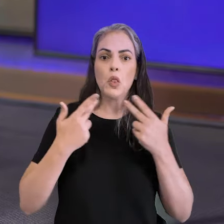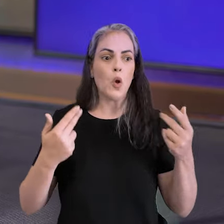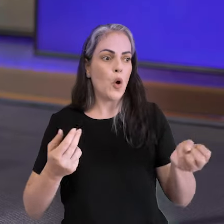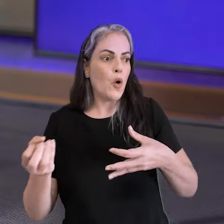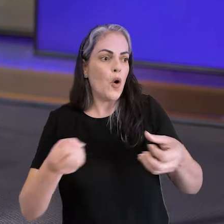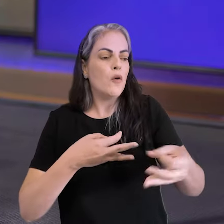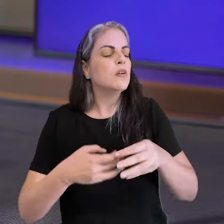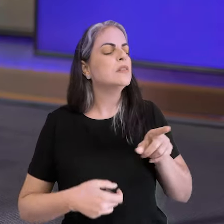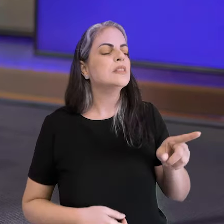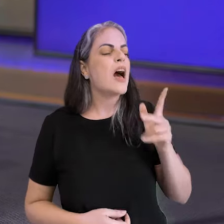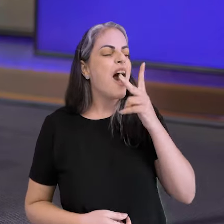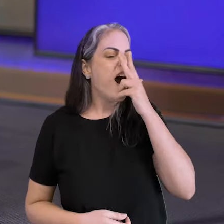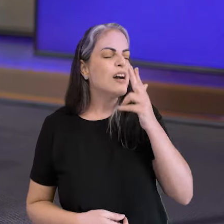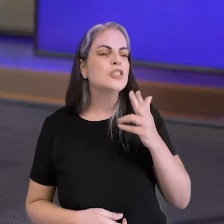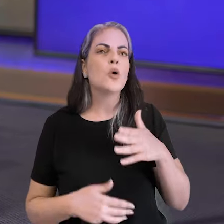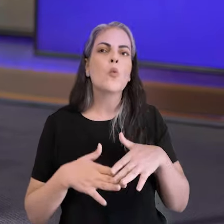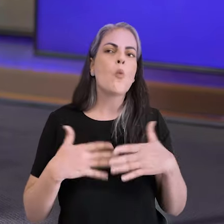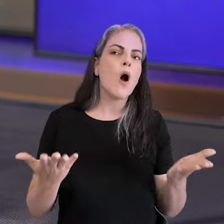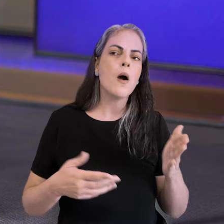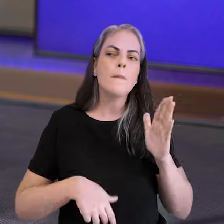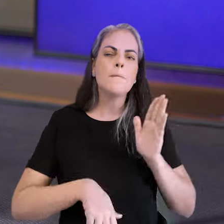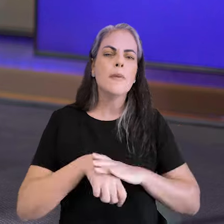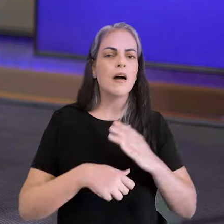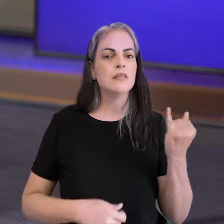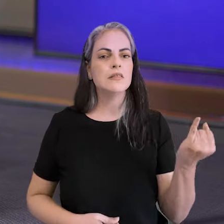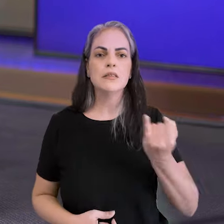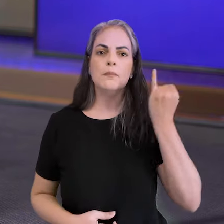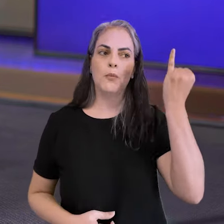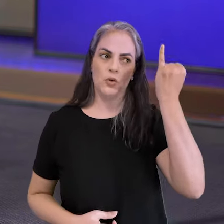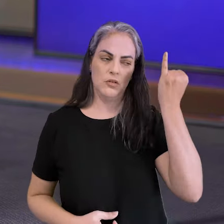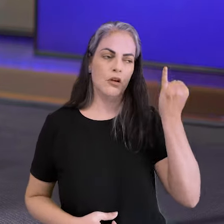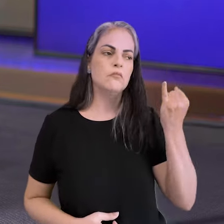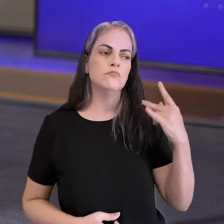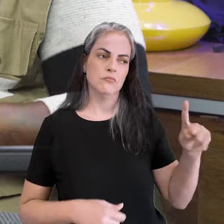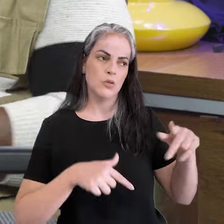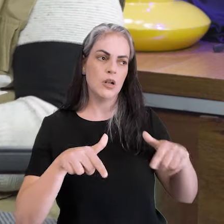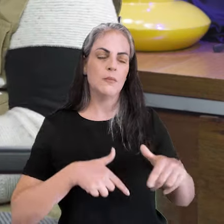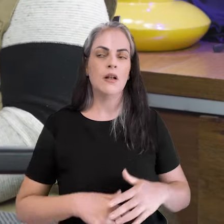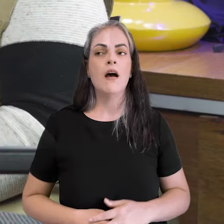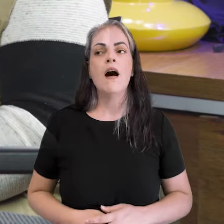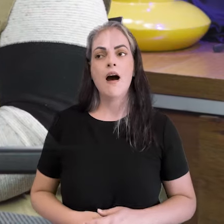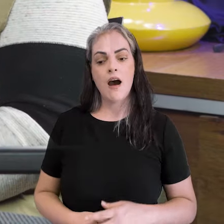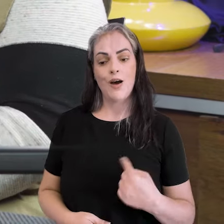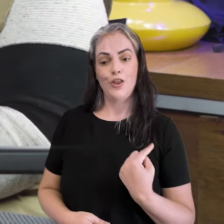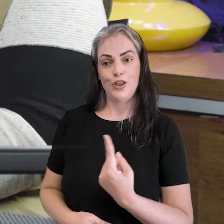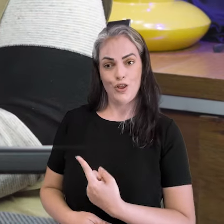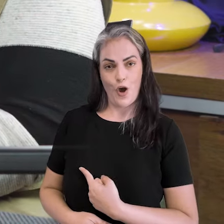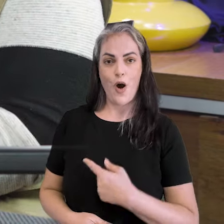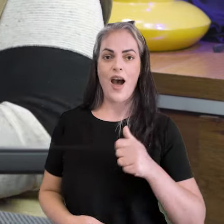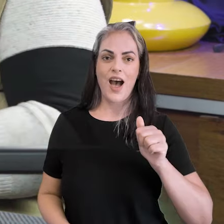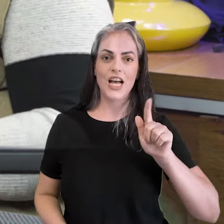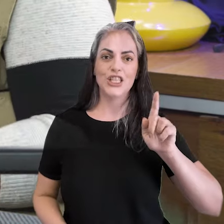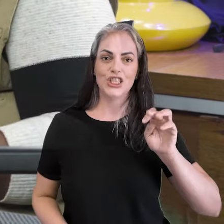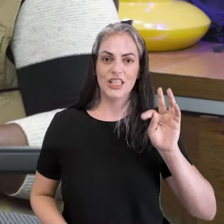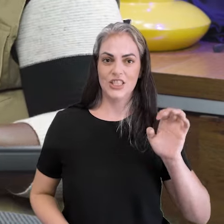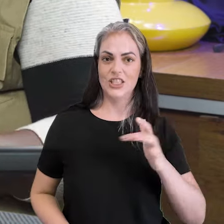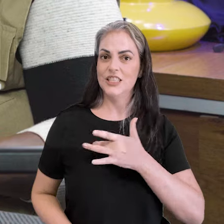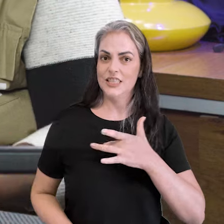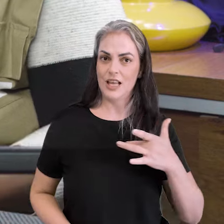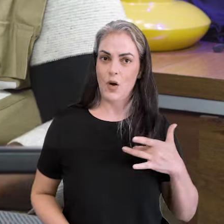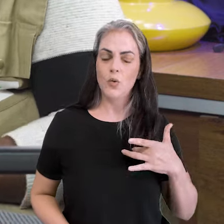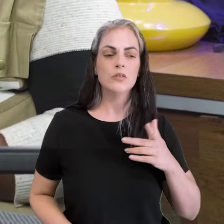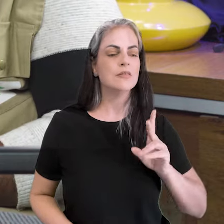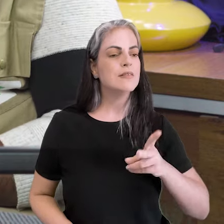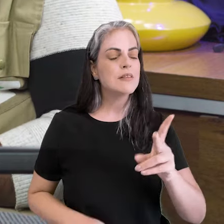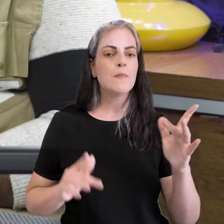você acha, qual que você considera que é mais valiosa, assim, para o trabalho do agente? Nós, agentes de saúde, nós estamos em contato